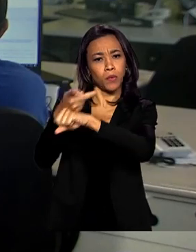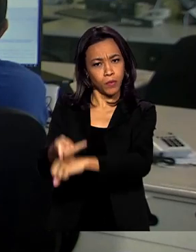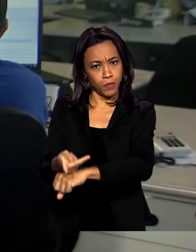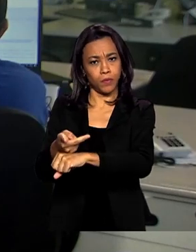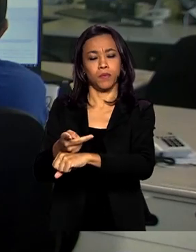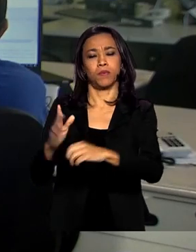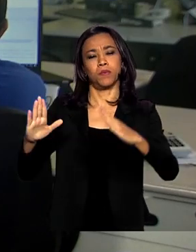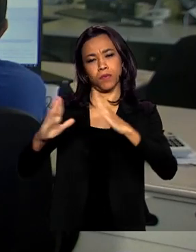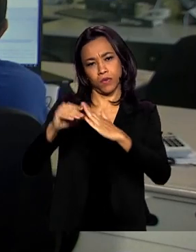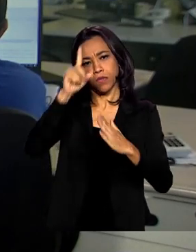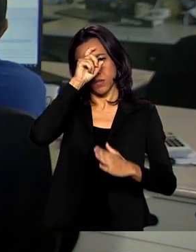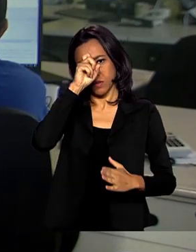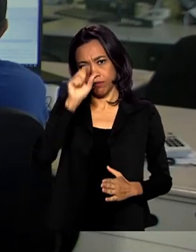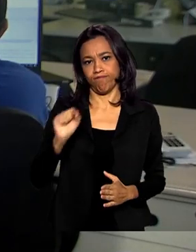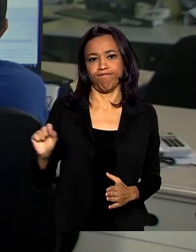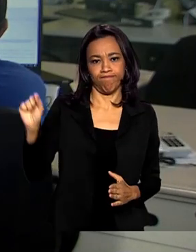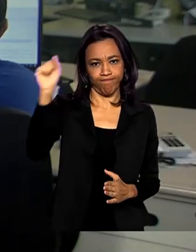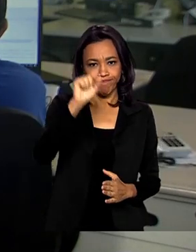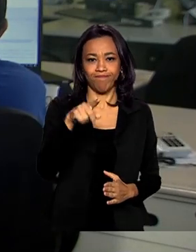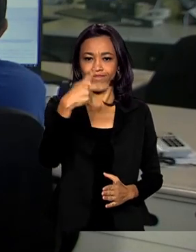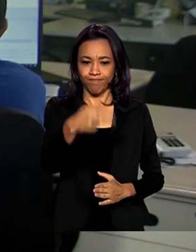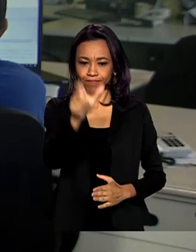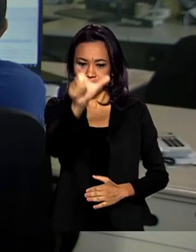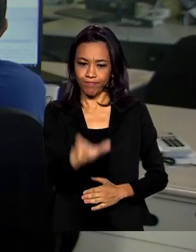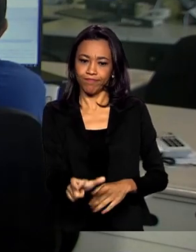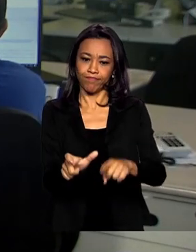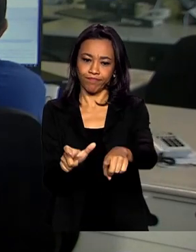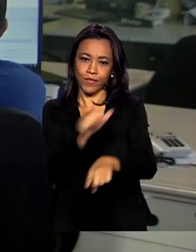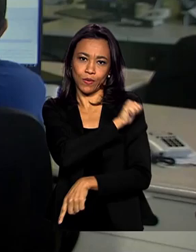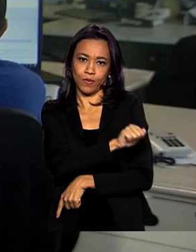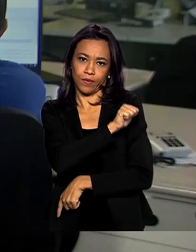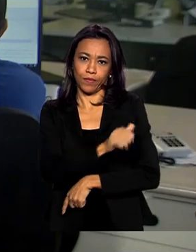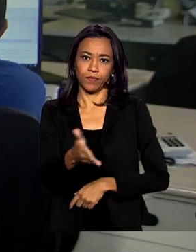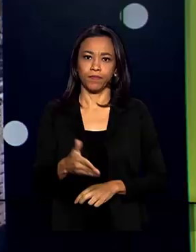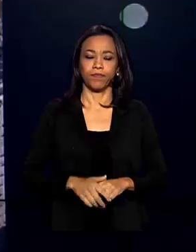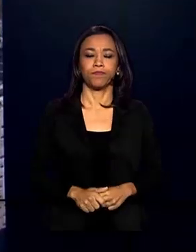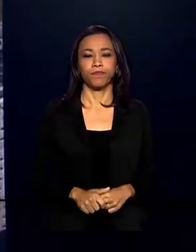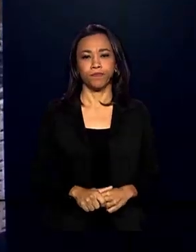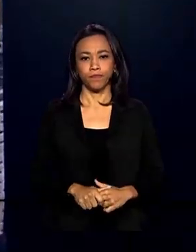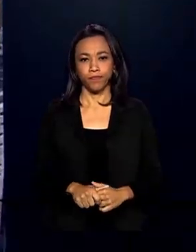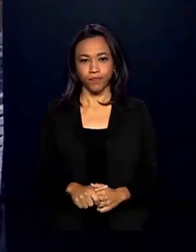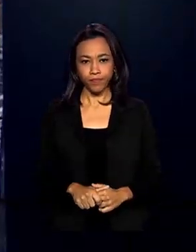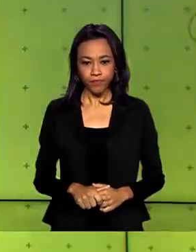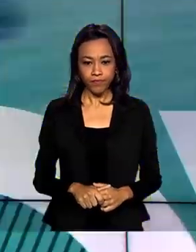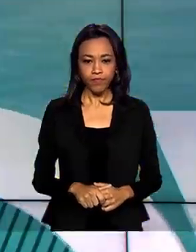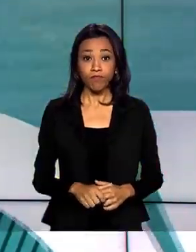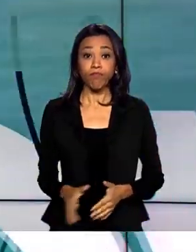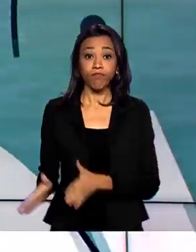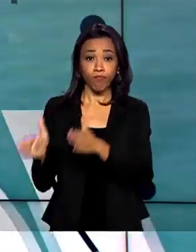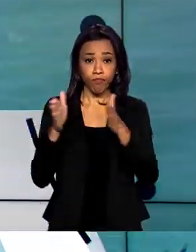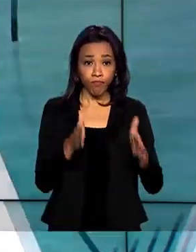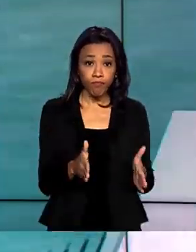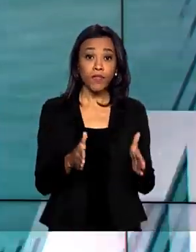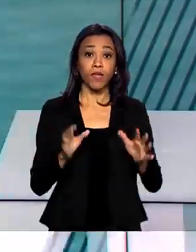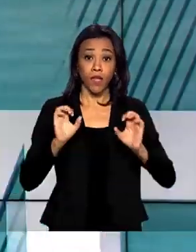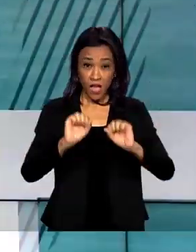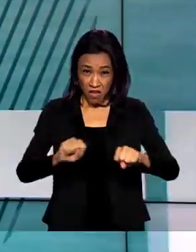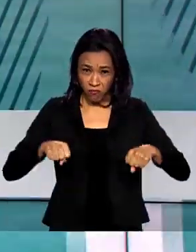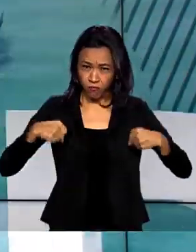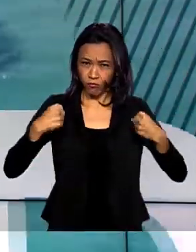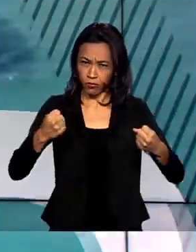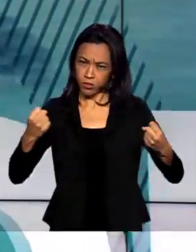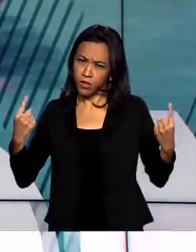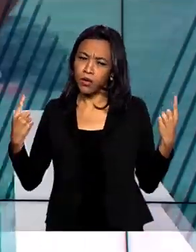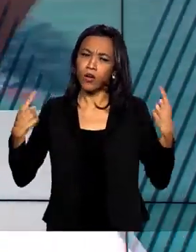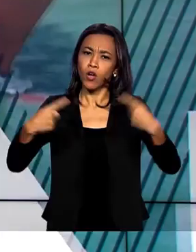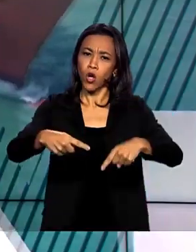de saúde. Do Rio de Janeiro, Igor Santos para o governo agora. E para reforçar o combate ao